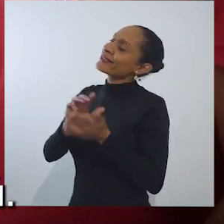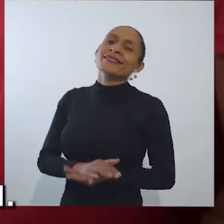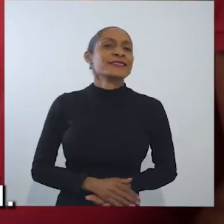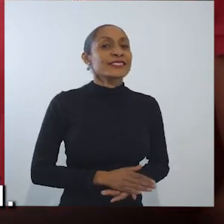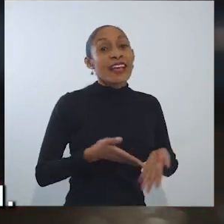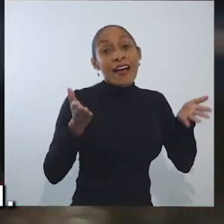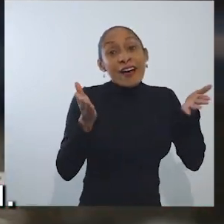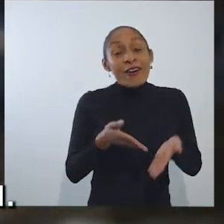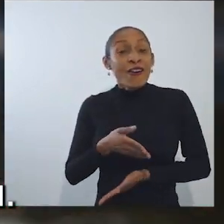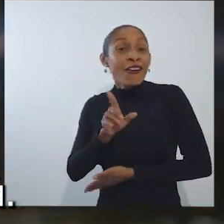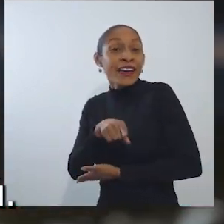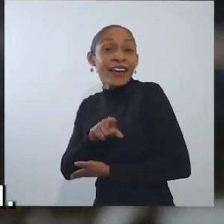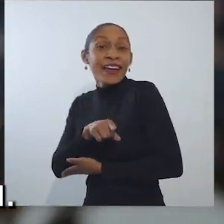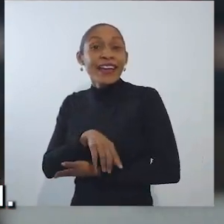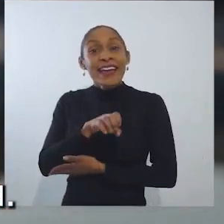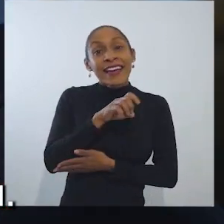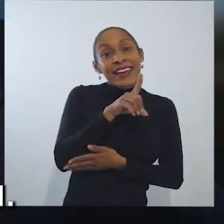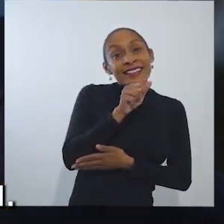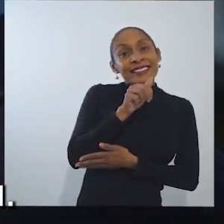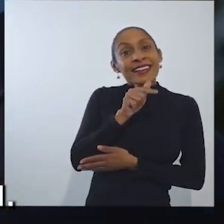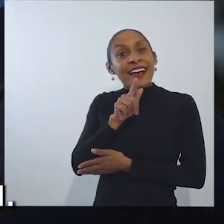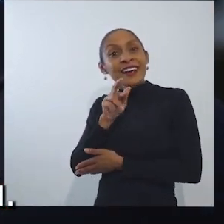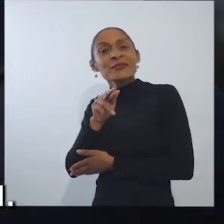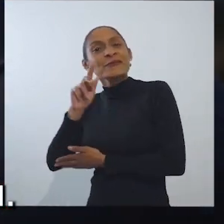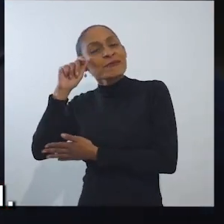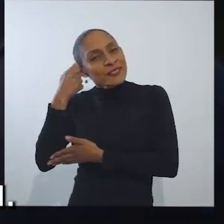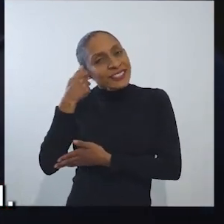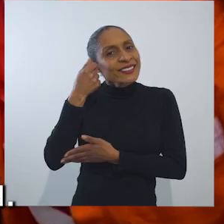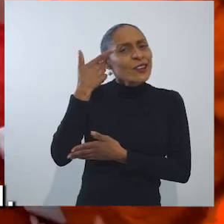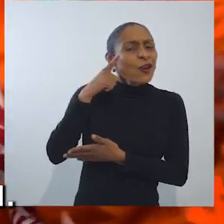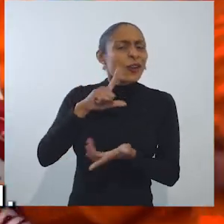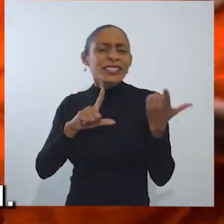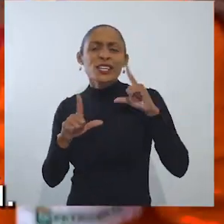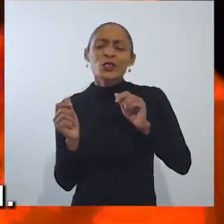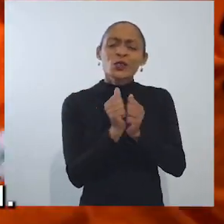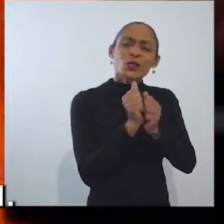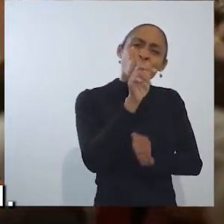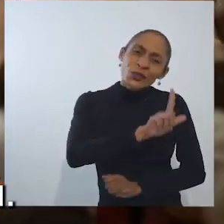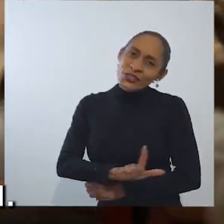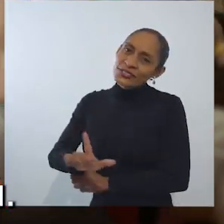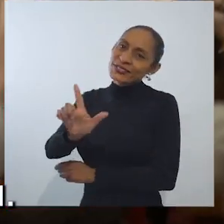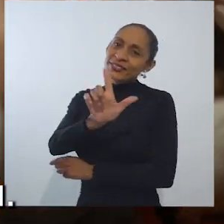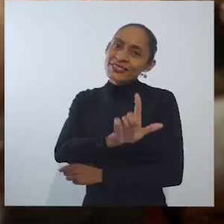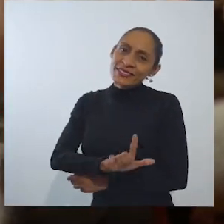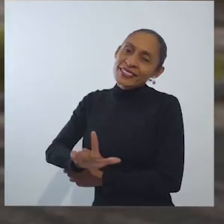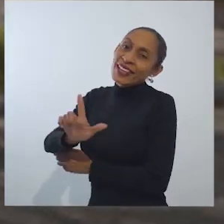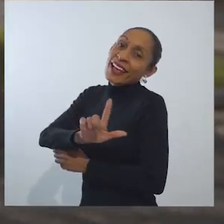Agora é, é, é Edega Preto Pra vencer com Lula Agora